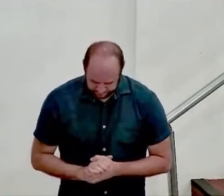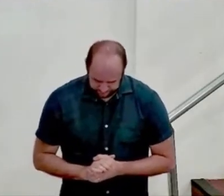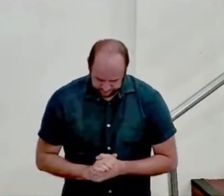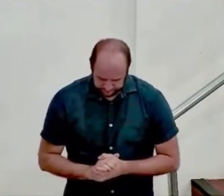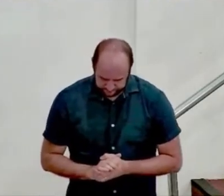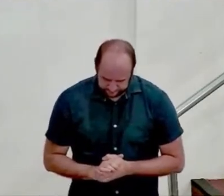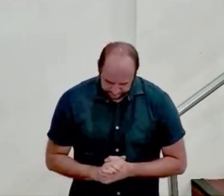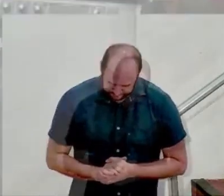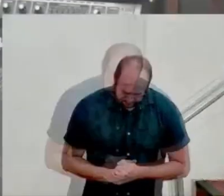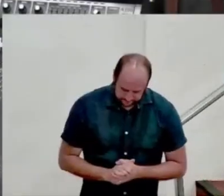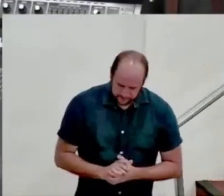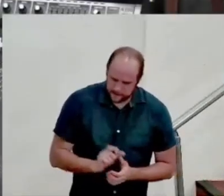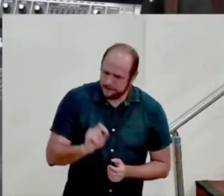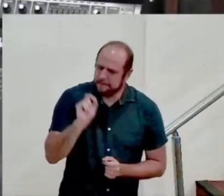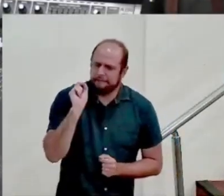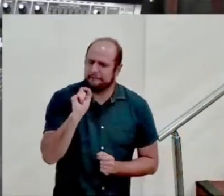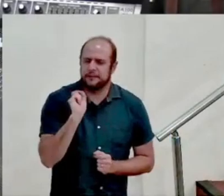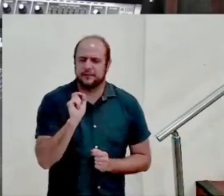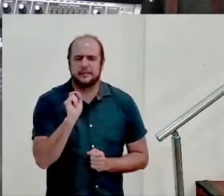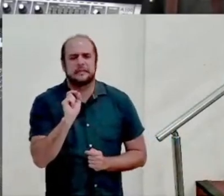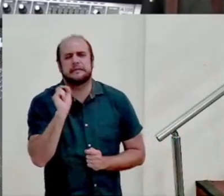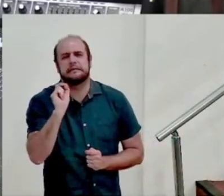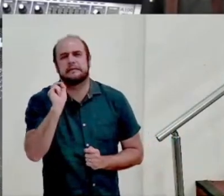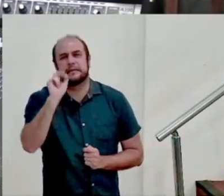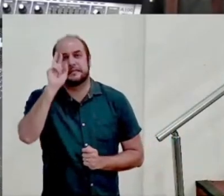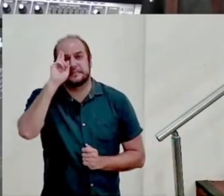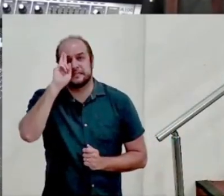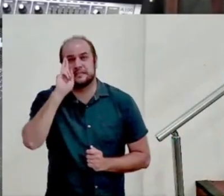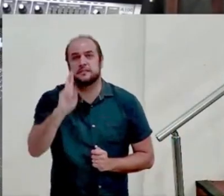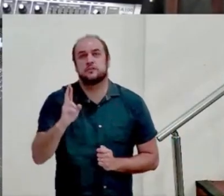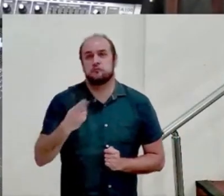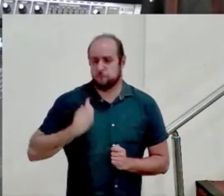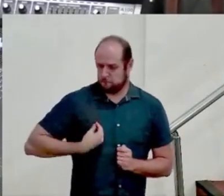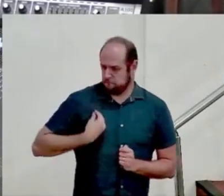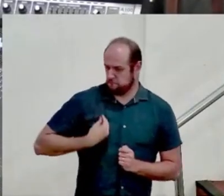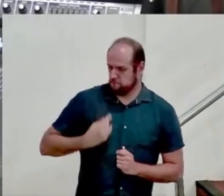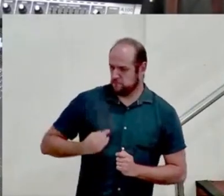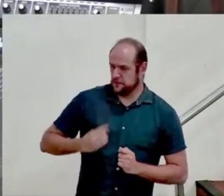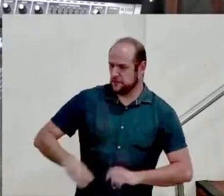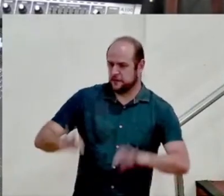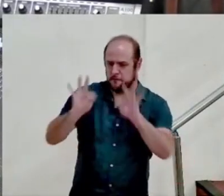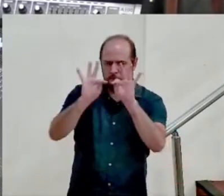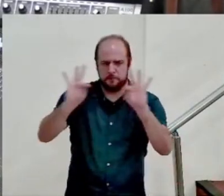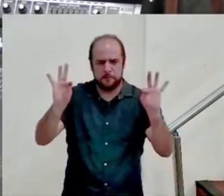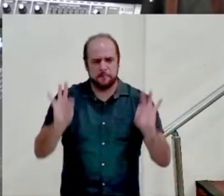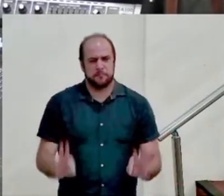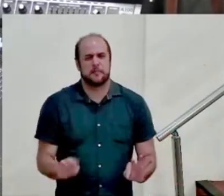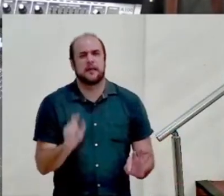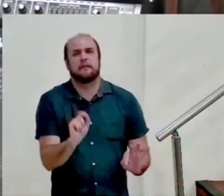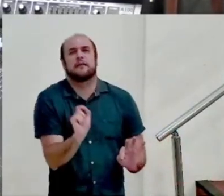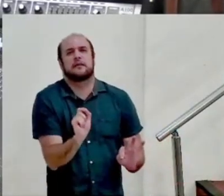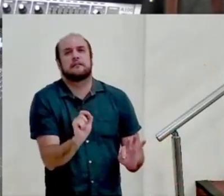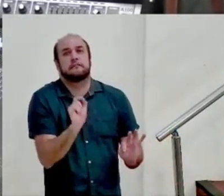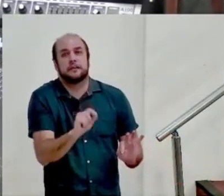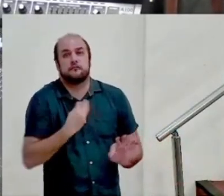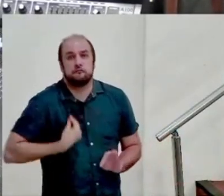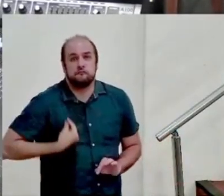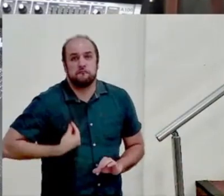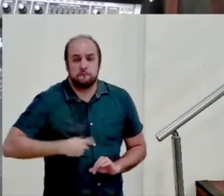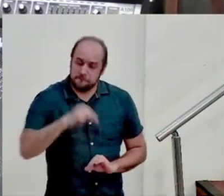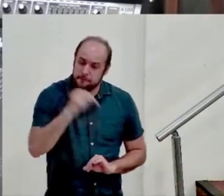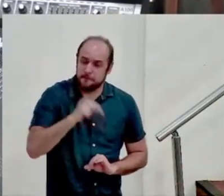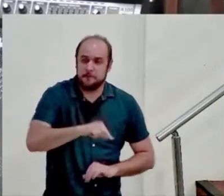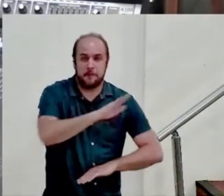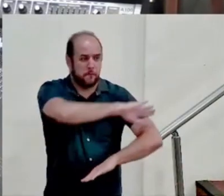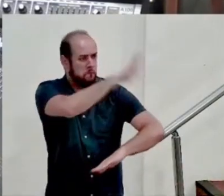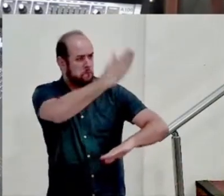Quem habitará, quem Senhor habitará no teu tabernáculo? Quem há de morar no teu santo